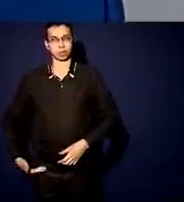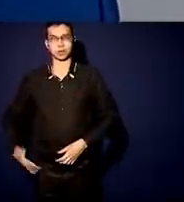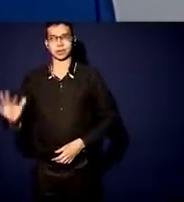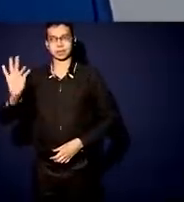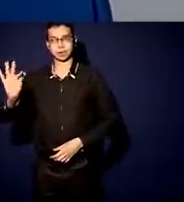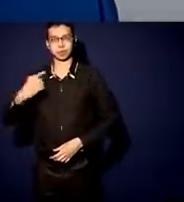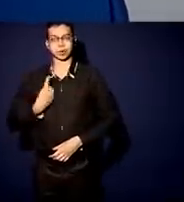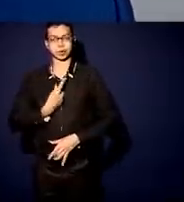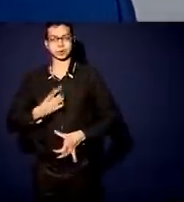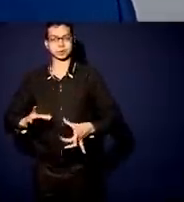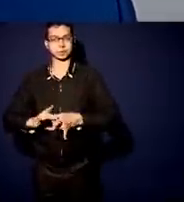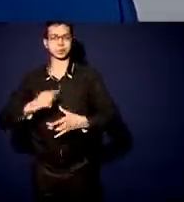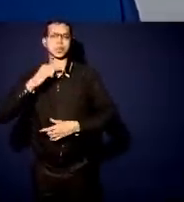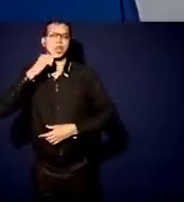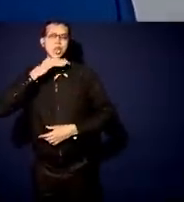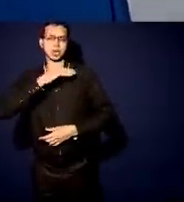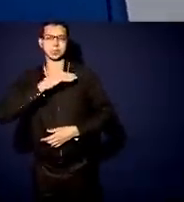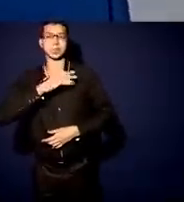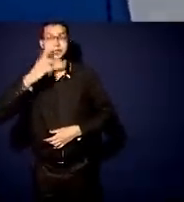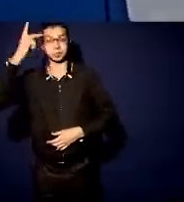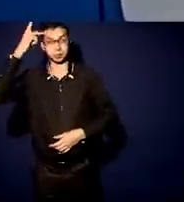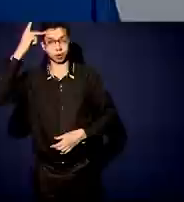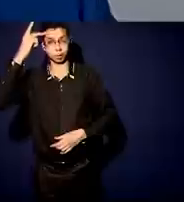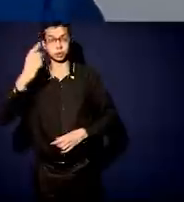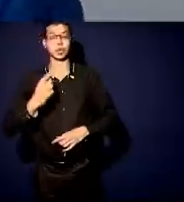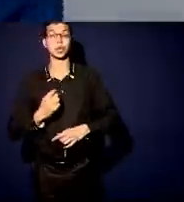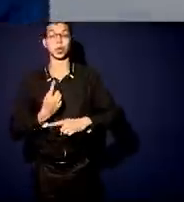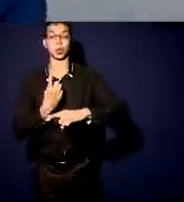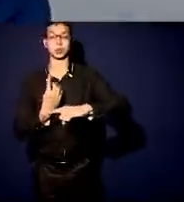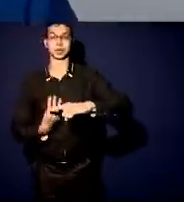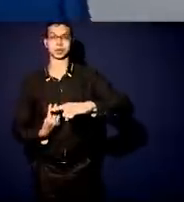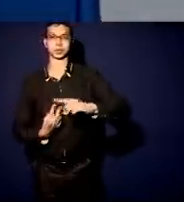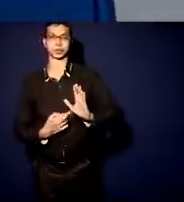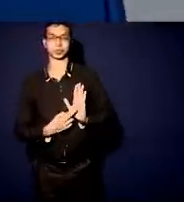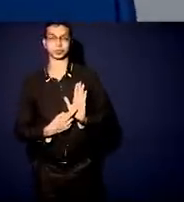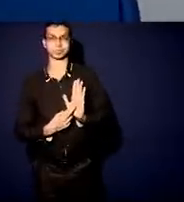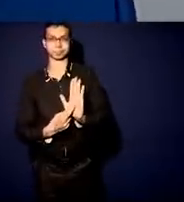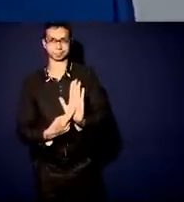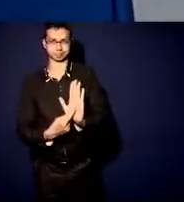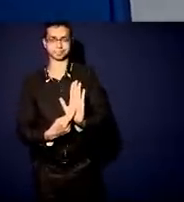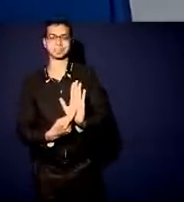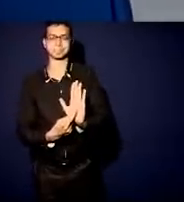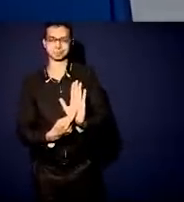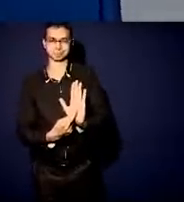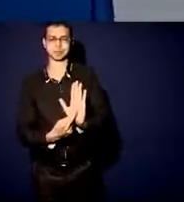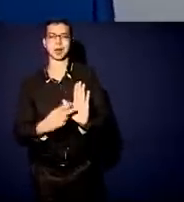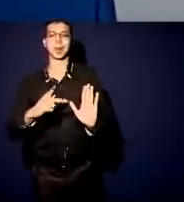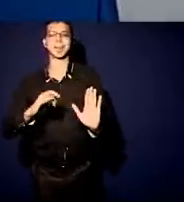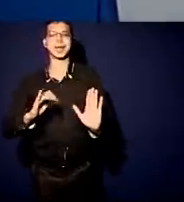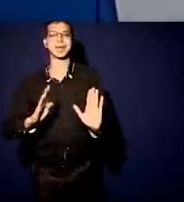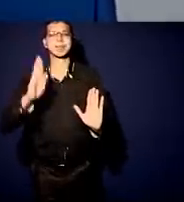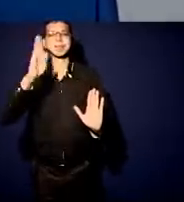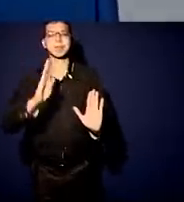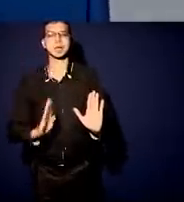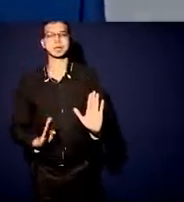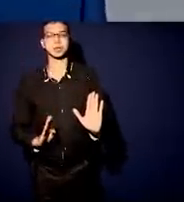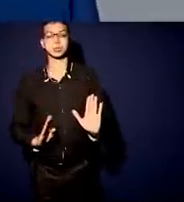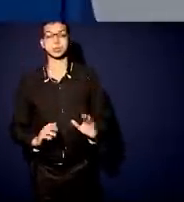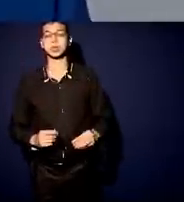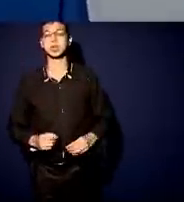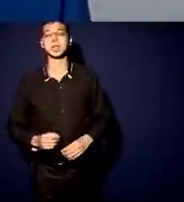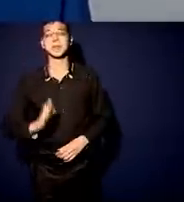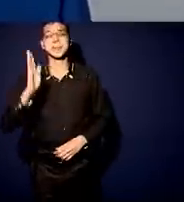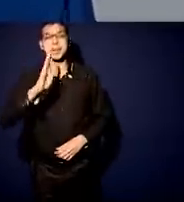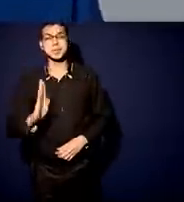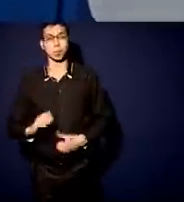Paulo representa um terço do PIB brasileiro. Não tem como o Brasil ir bem com São Paulo indo mal. Então, nós vamos fazer todo esforço aqui para o nosso